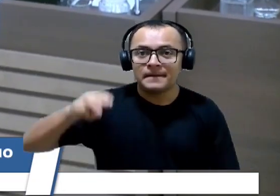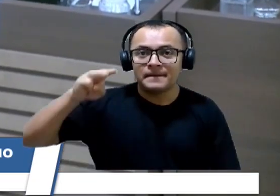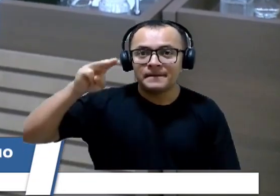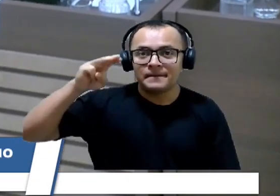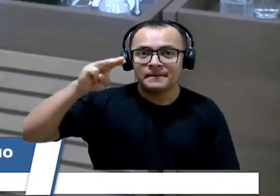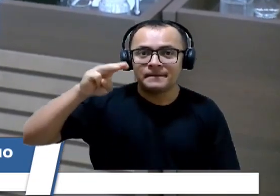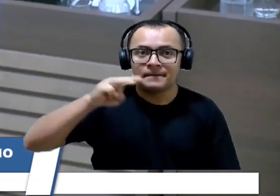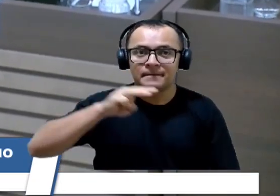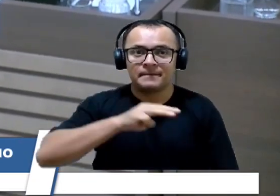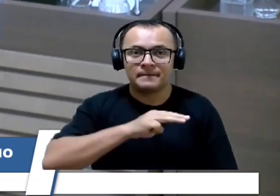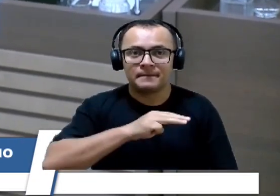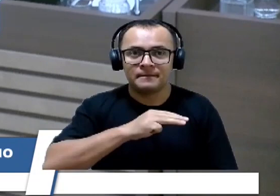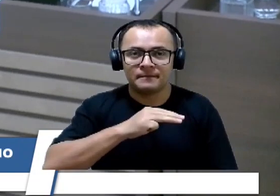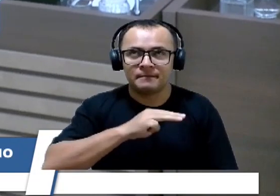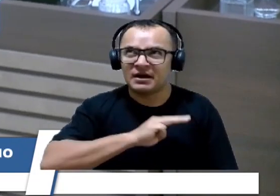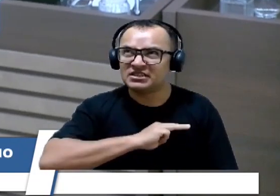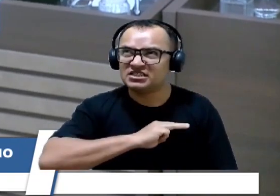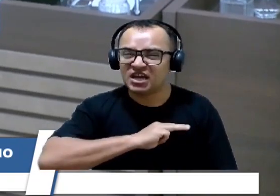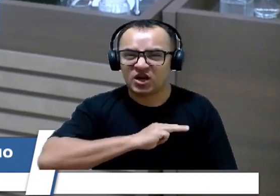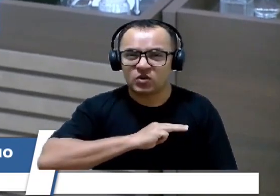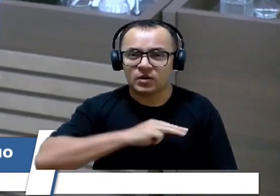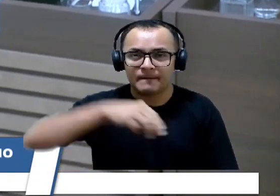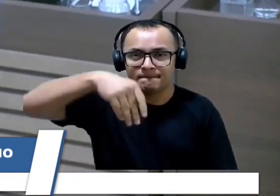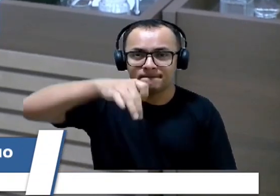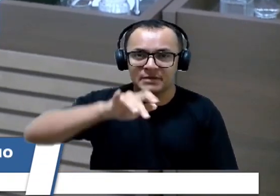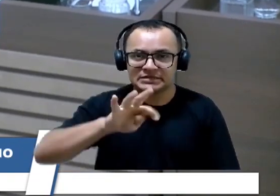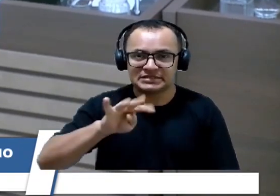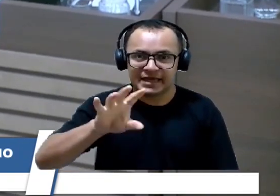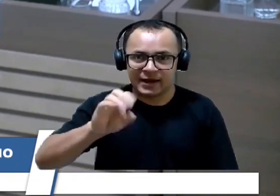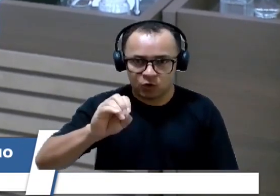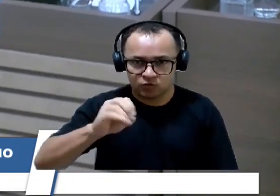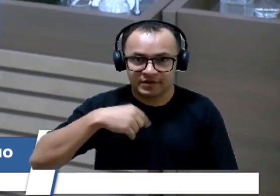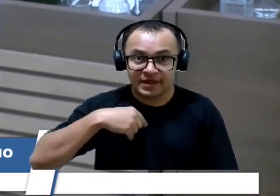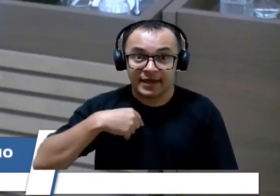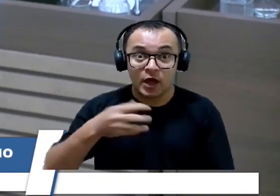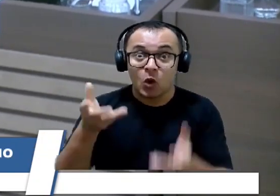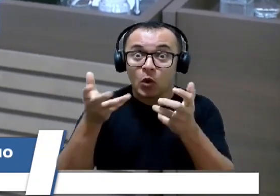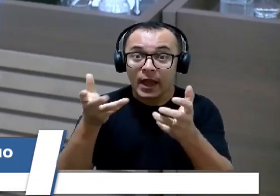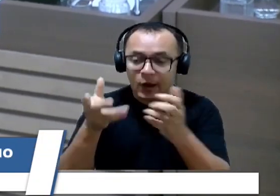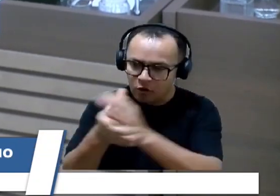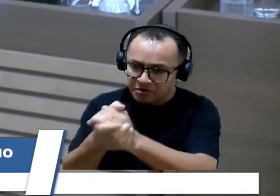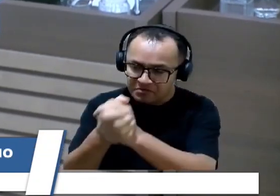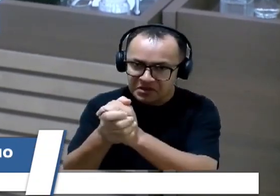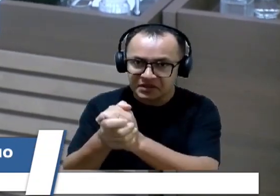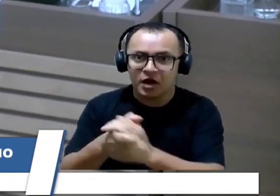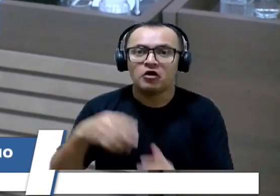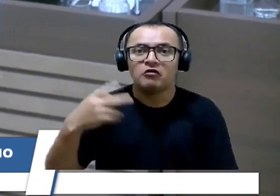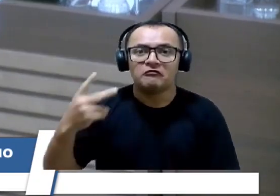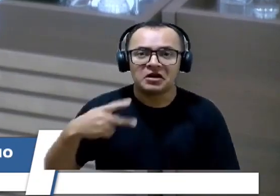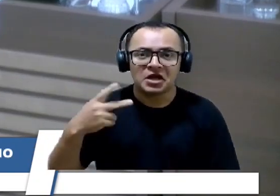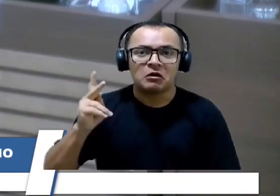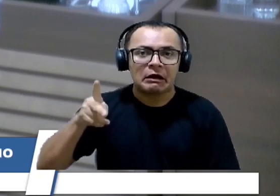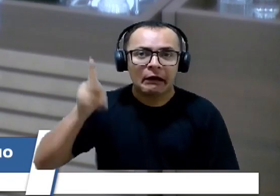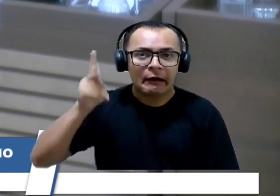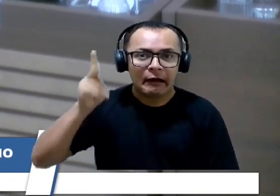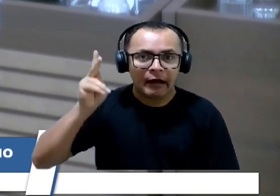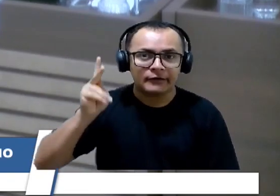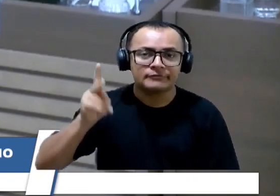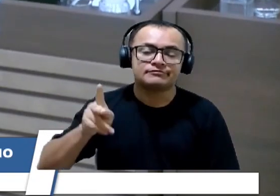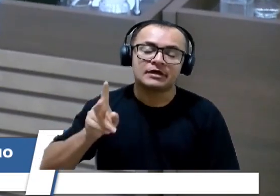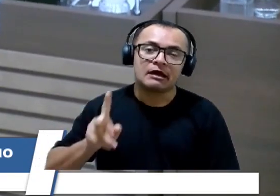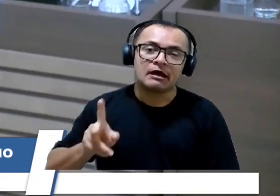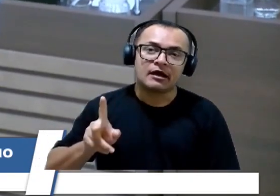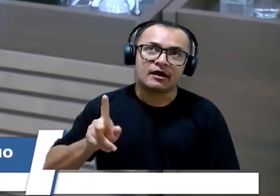Primeiro eu quero cumprimentar o vereador Cacá e Della Mota pelo ato nobre